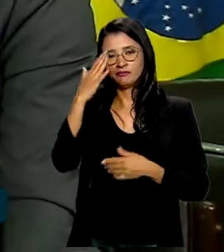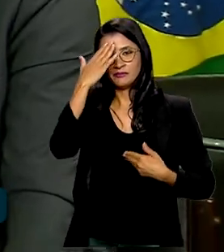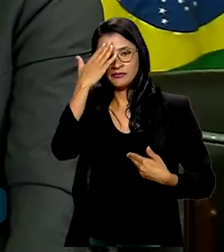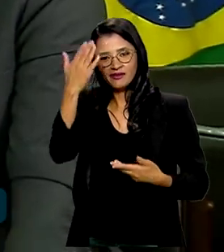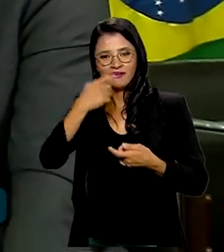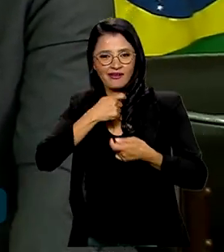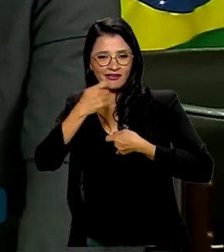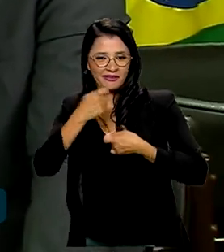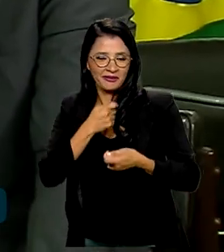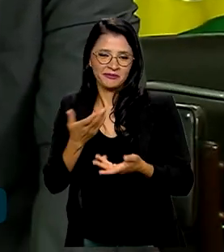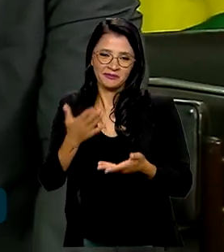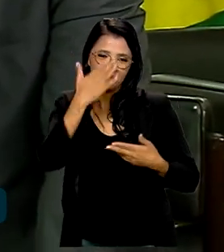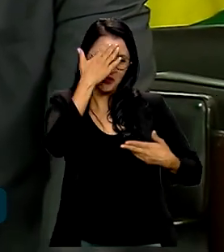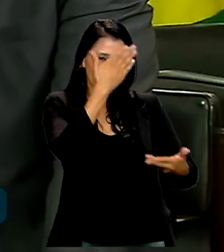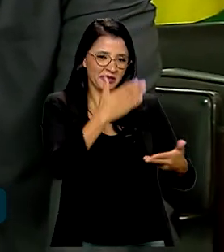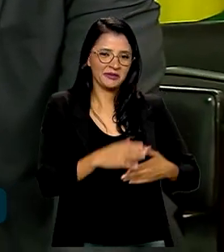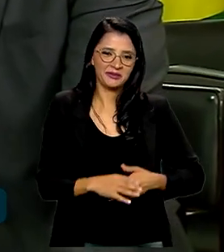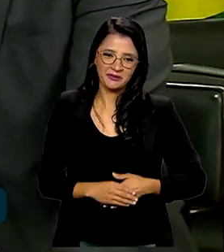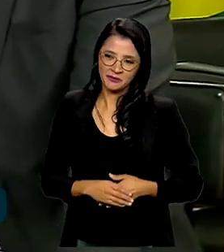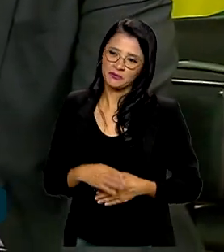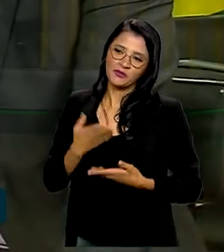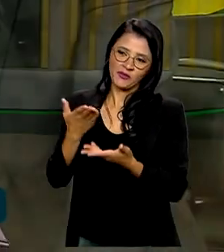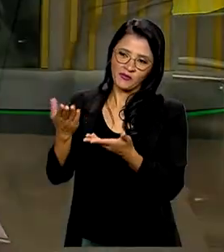Luiz. Eu que agradeço, Paulo. Volto com vocês, Roberto e Ana.